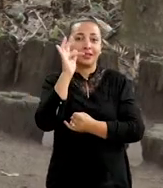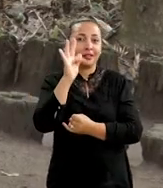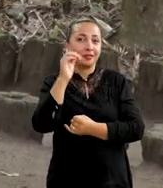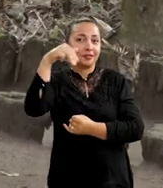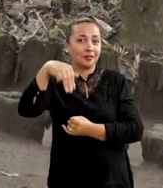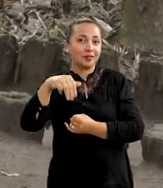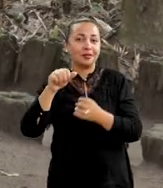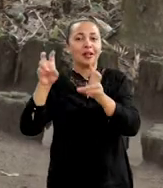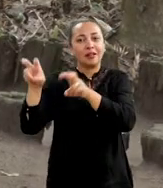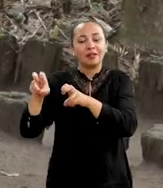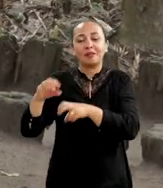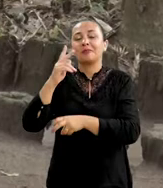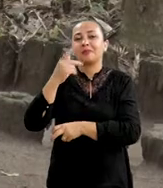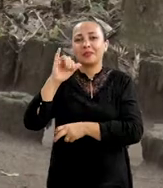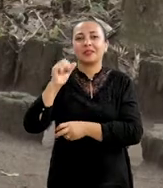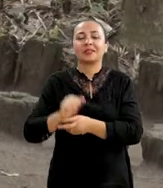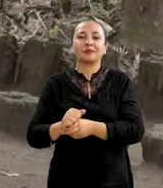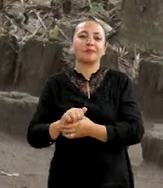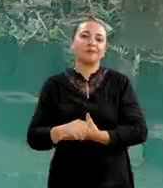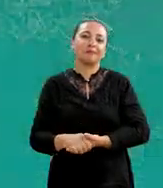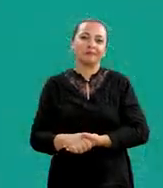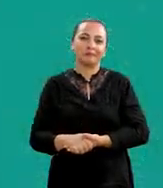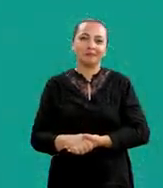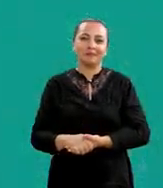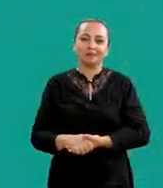Maranhão, Campos Pinheiro, no Maranhão.